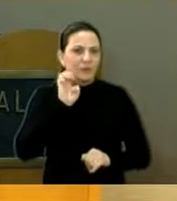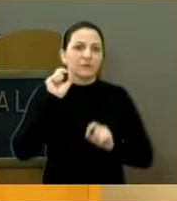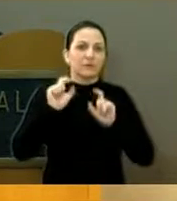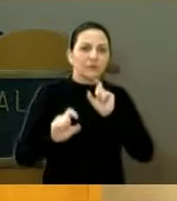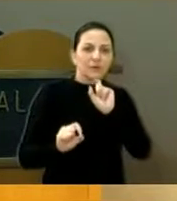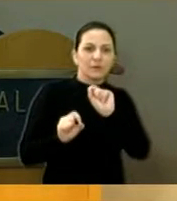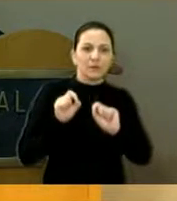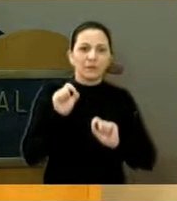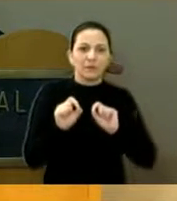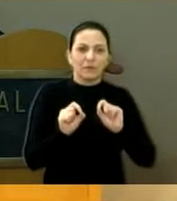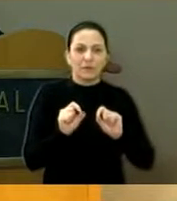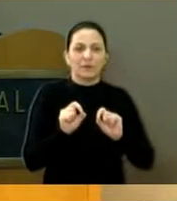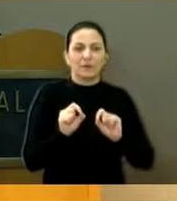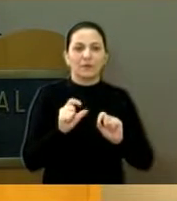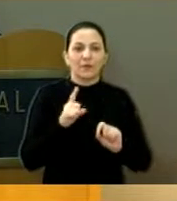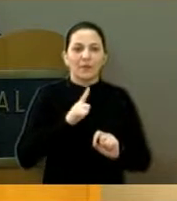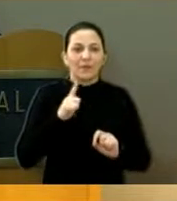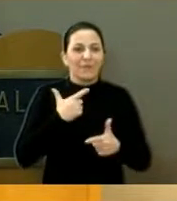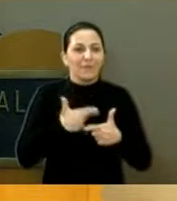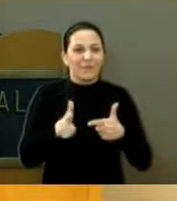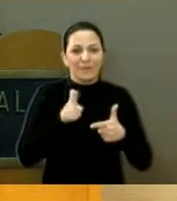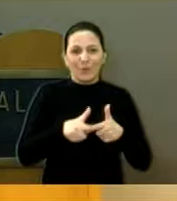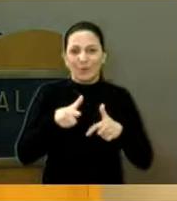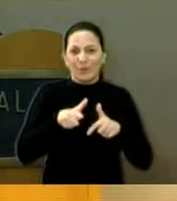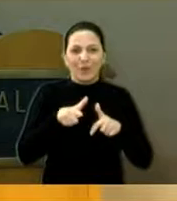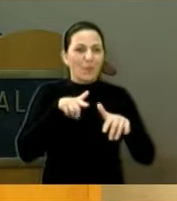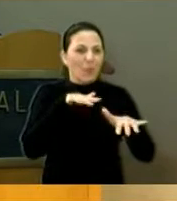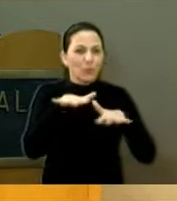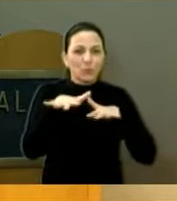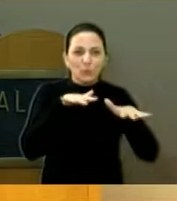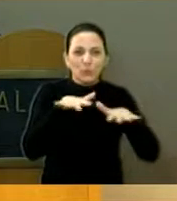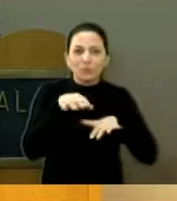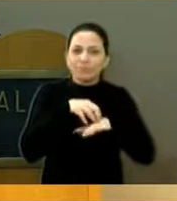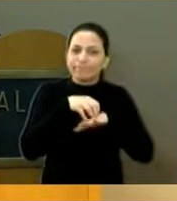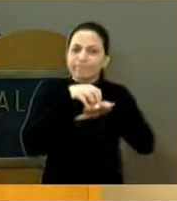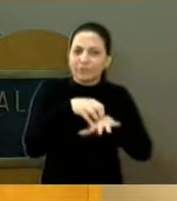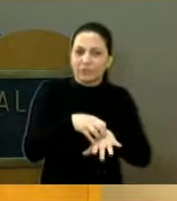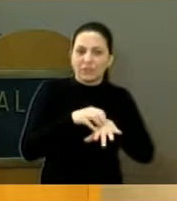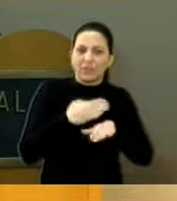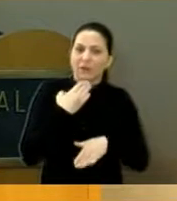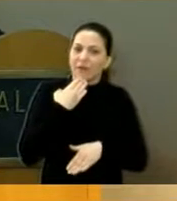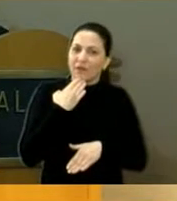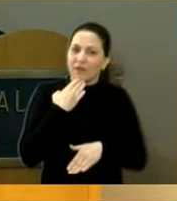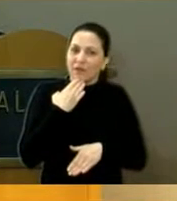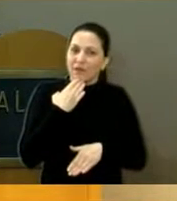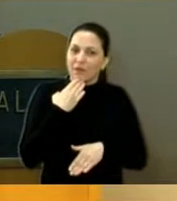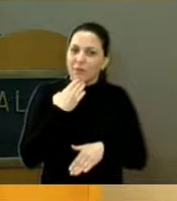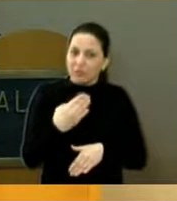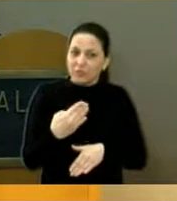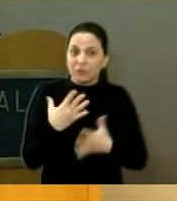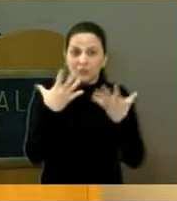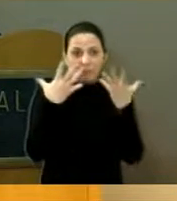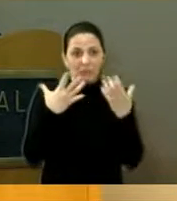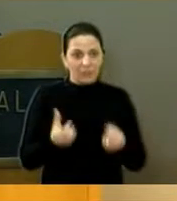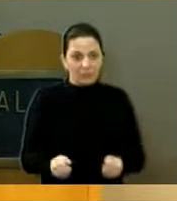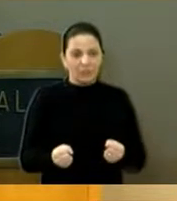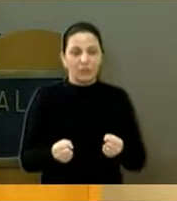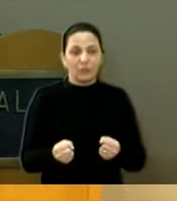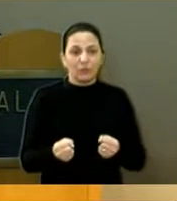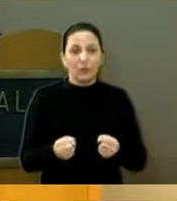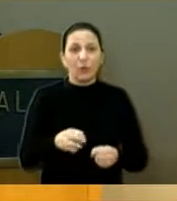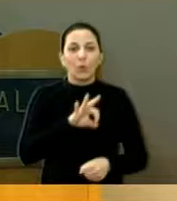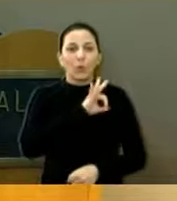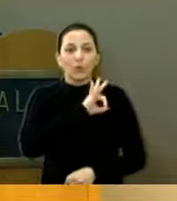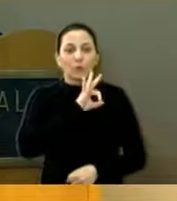com ele, falei com ele que ali é da Acidente Brabo ali. E ele veio atender meu pedido, colocou um guarda ali, falou que ia colocar todo